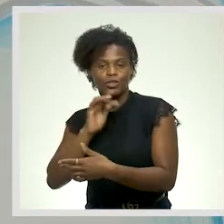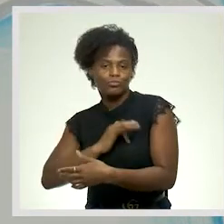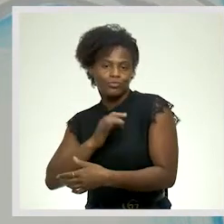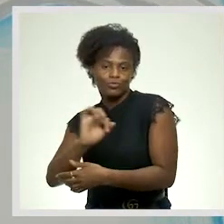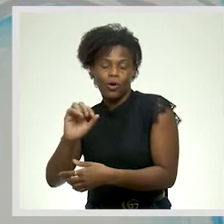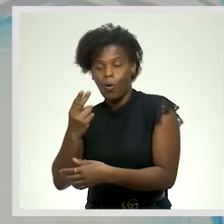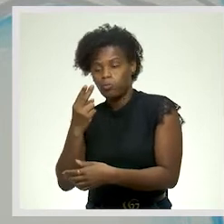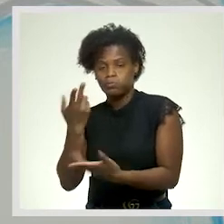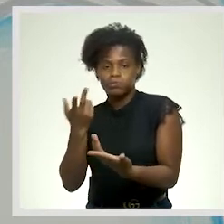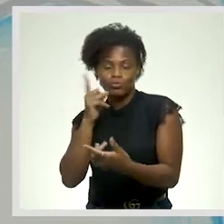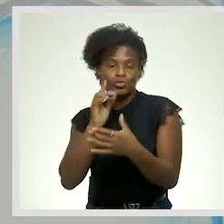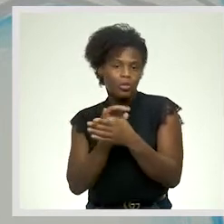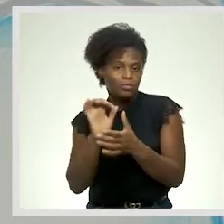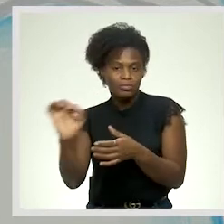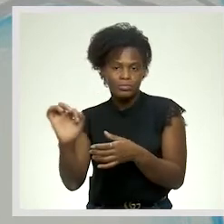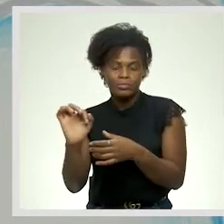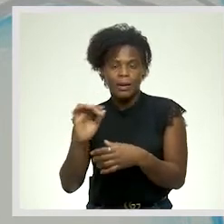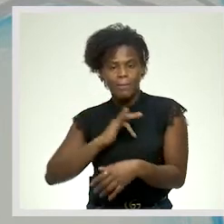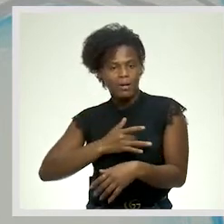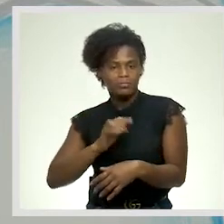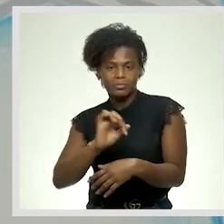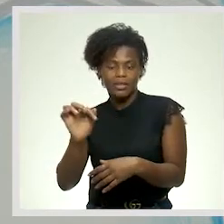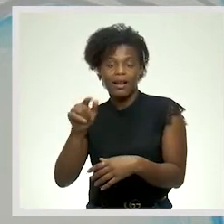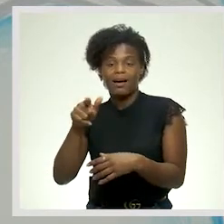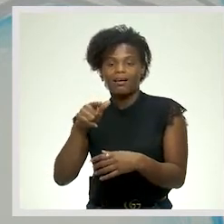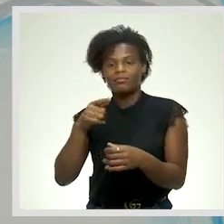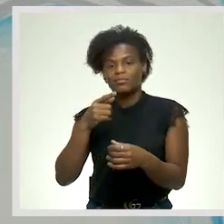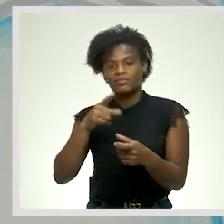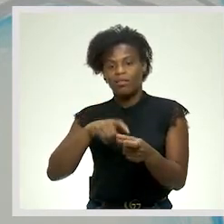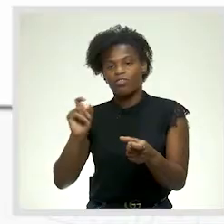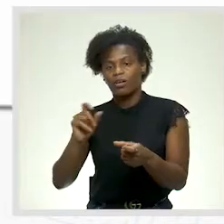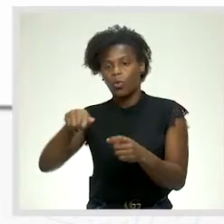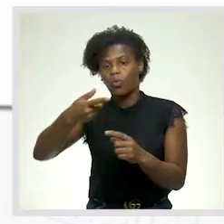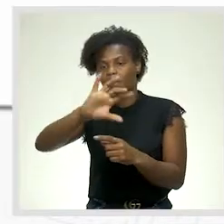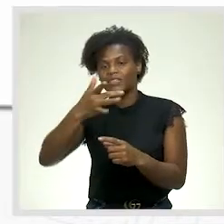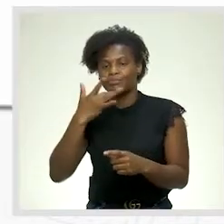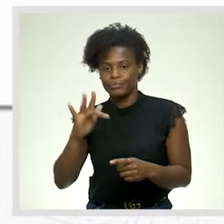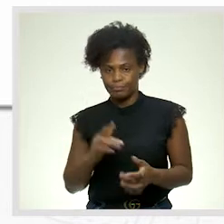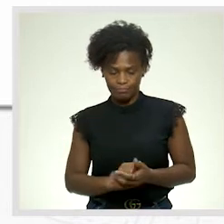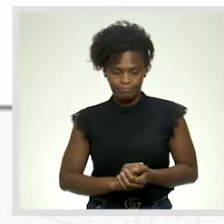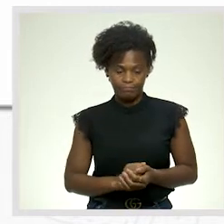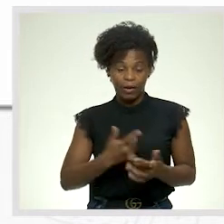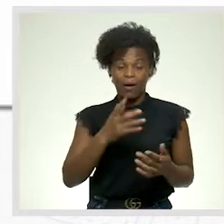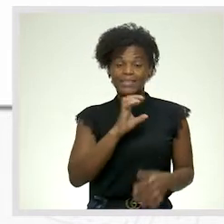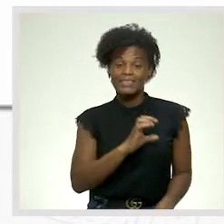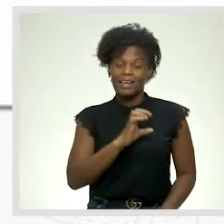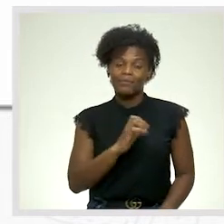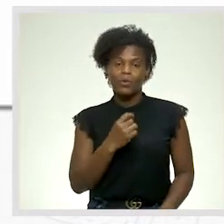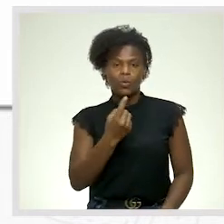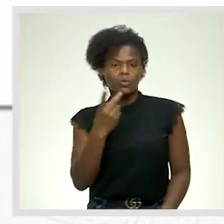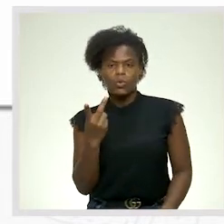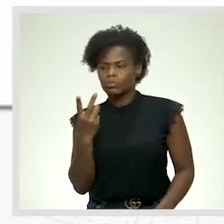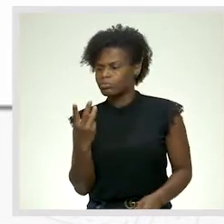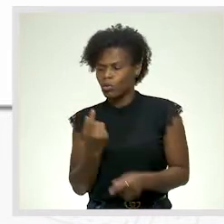esposa, que se encontra fora das terras de Cabo Verde. Vamos passar, então, para a linha C. Um ou dois